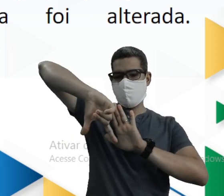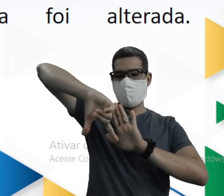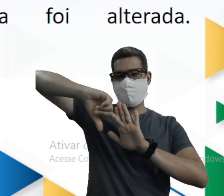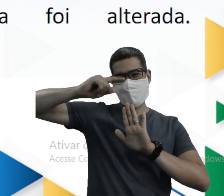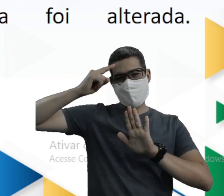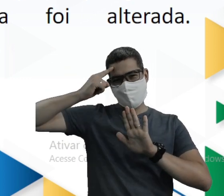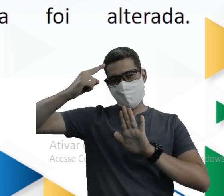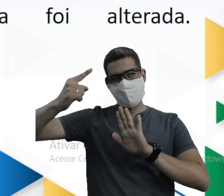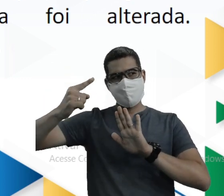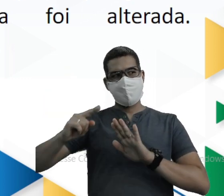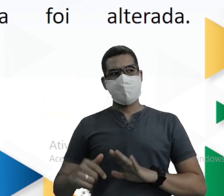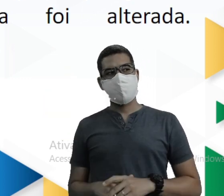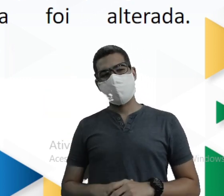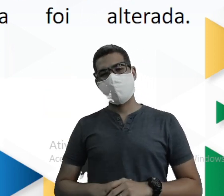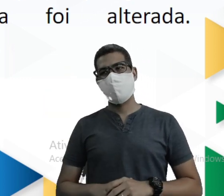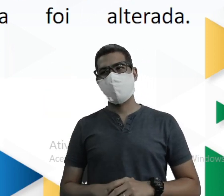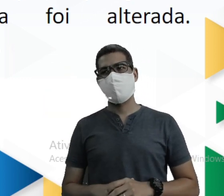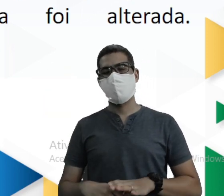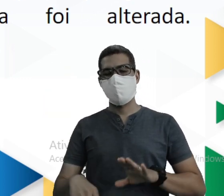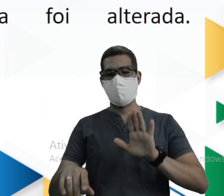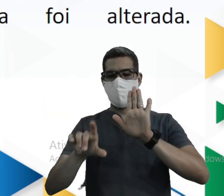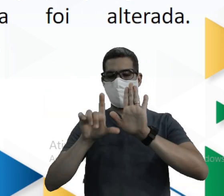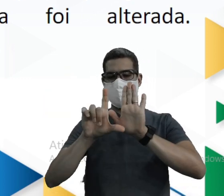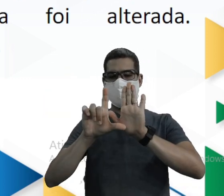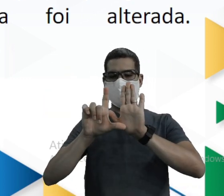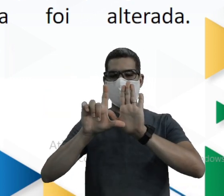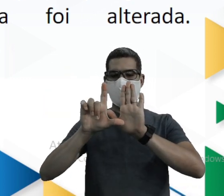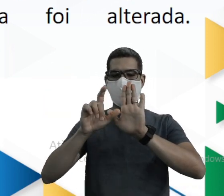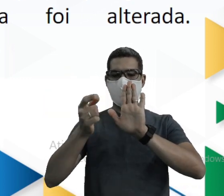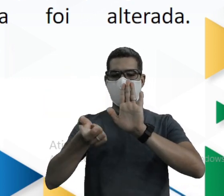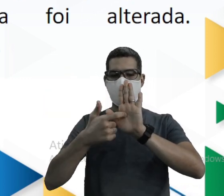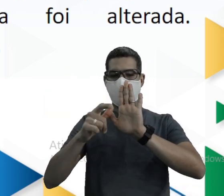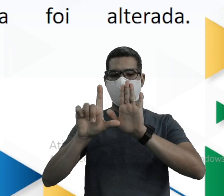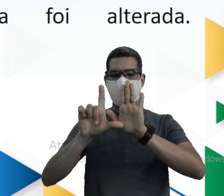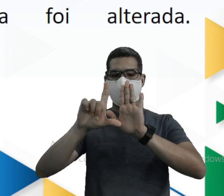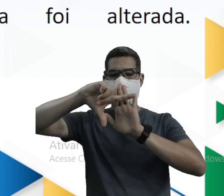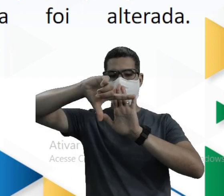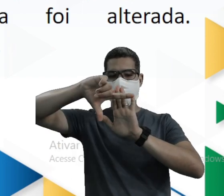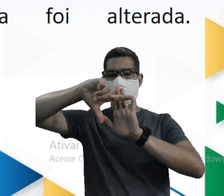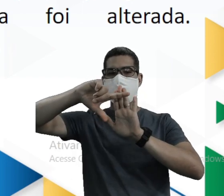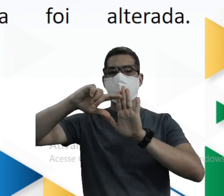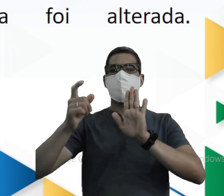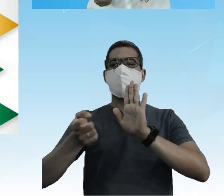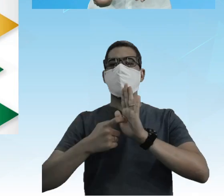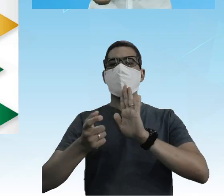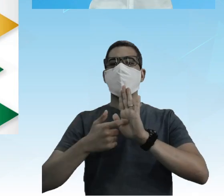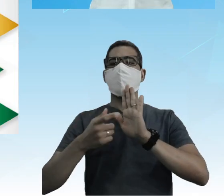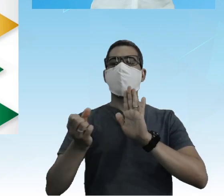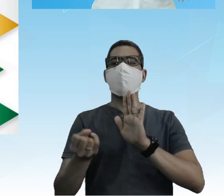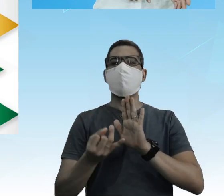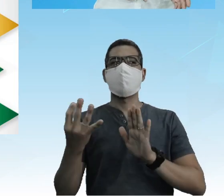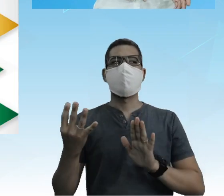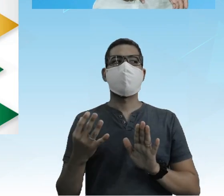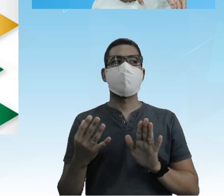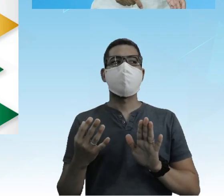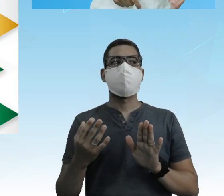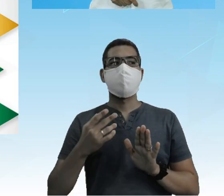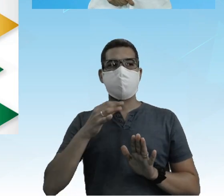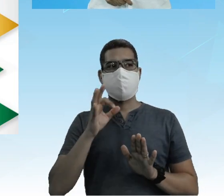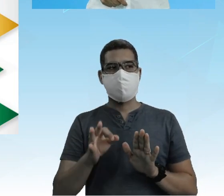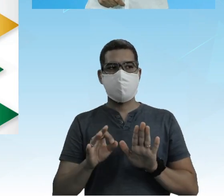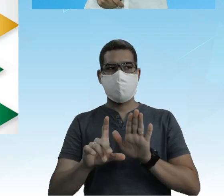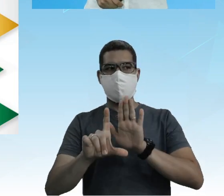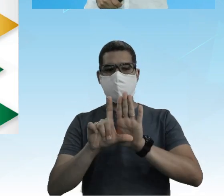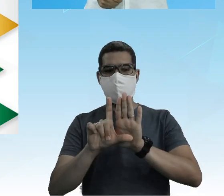clicou A fotografia girou, tá? Clicou, girou Clicou, girou Quantas vezes ela fez isso? A original é essa aí, ó